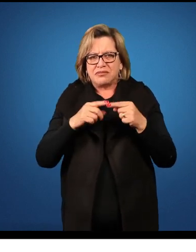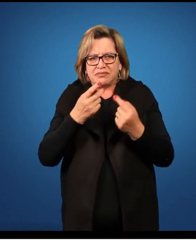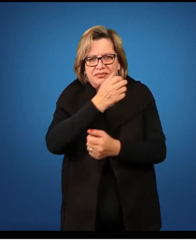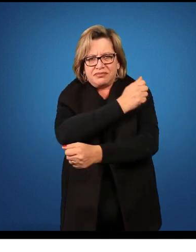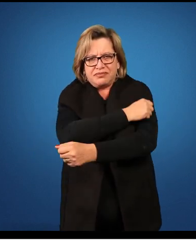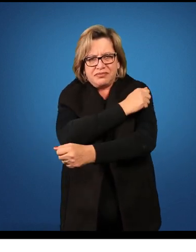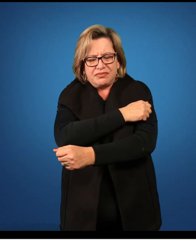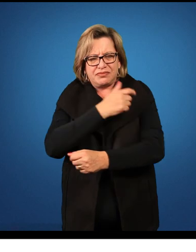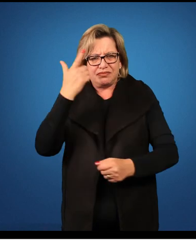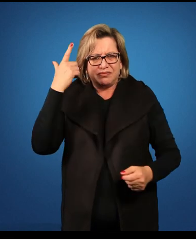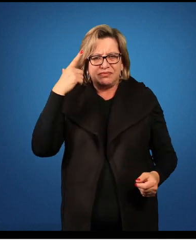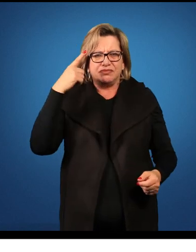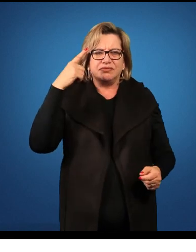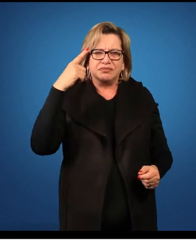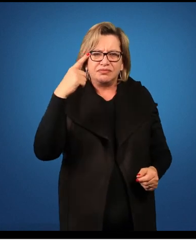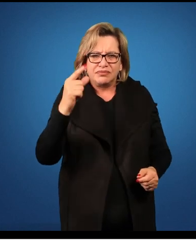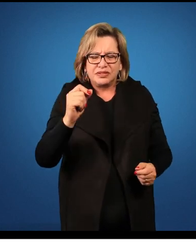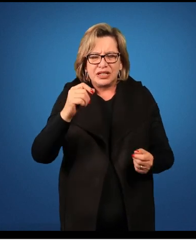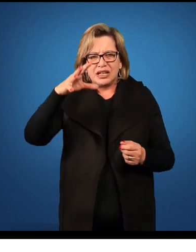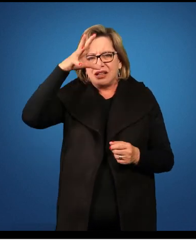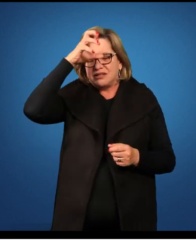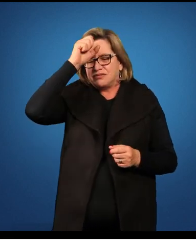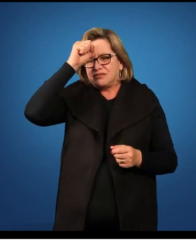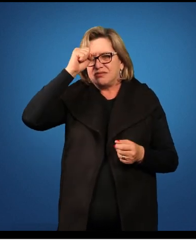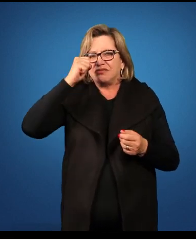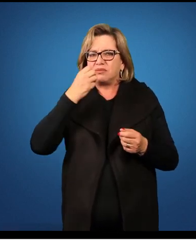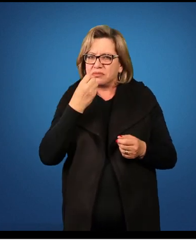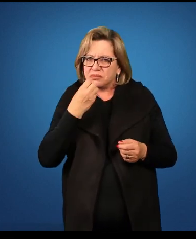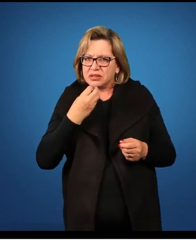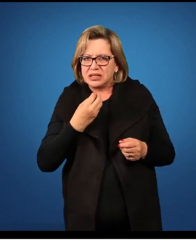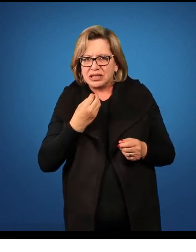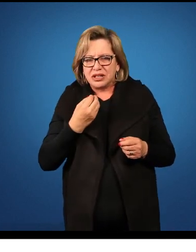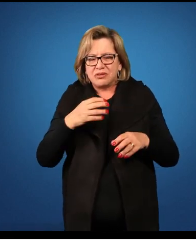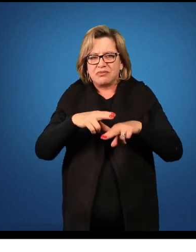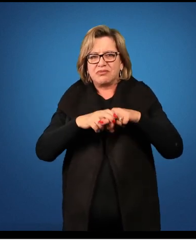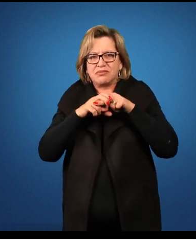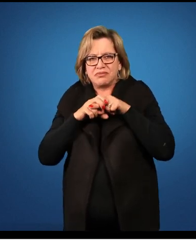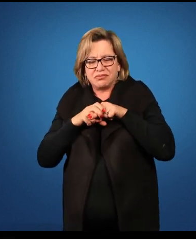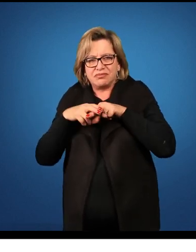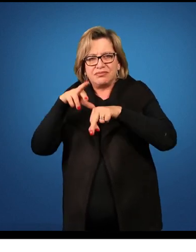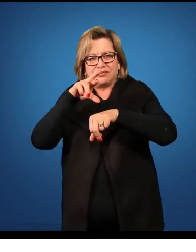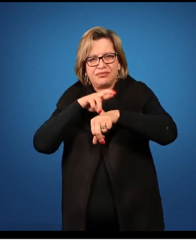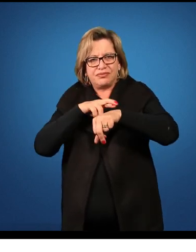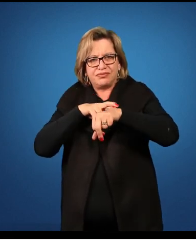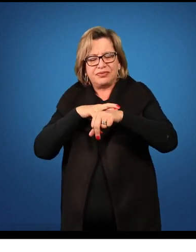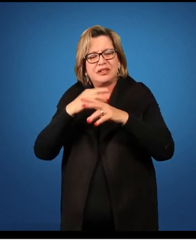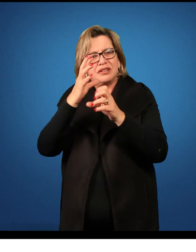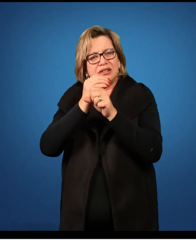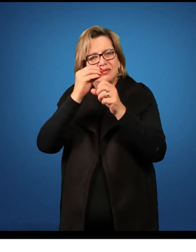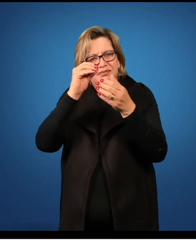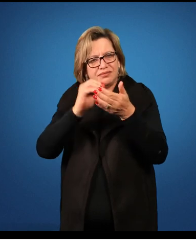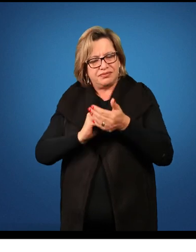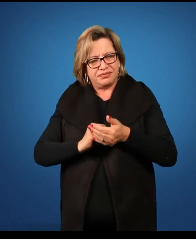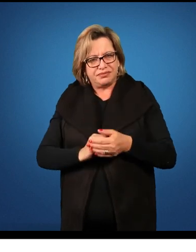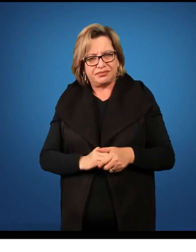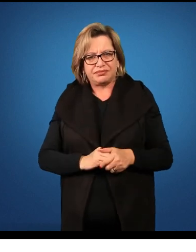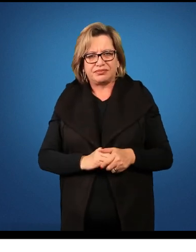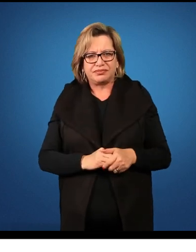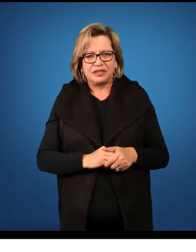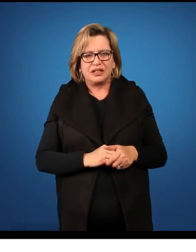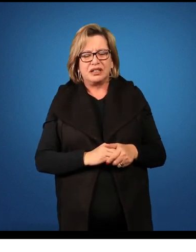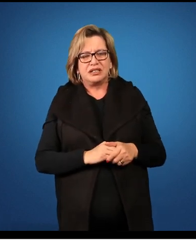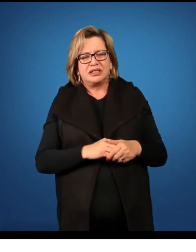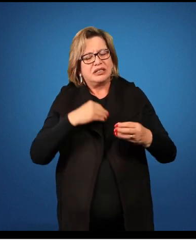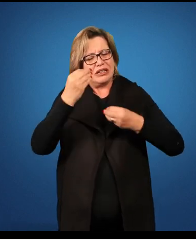caso, uma aprendizagem significativa, ele vai automaticamente recuperar a nota, então não adianta nada eu dar novamente dar a prova como eu dei